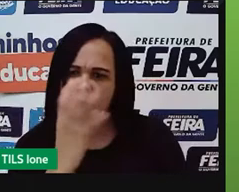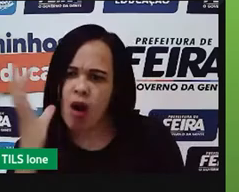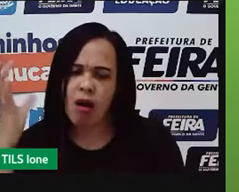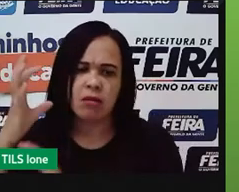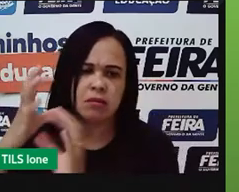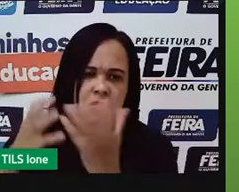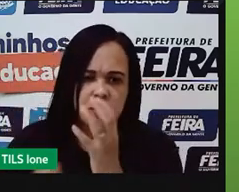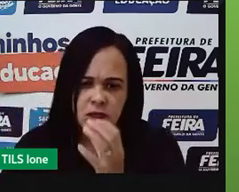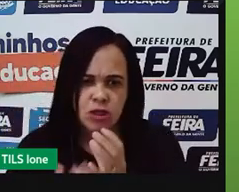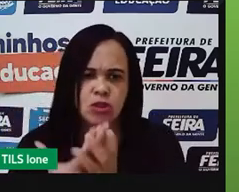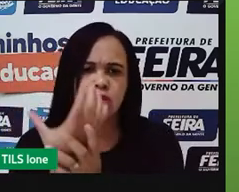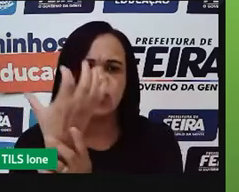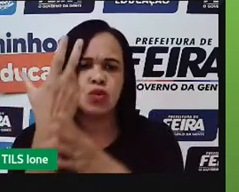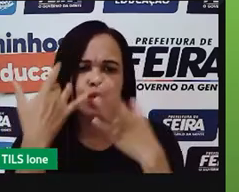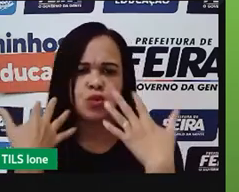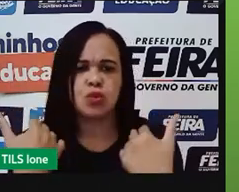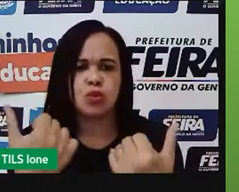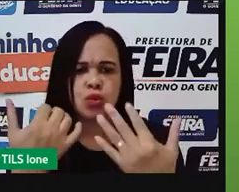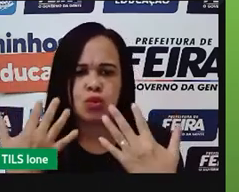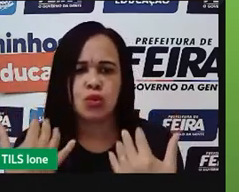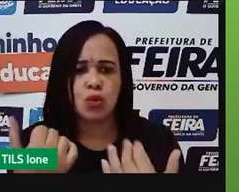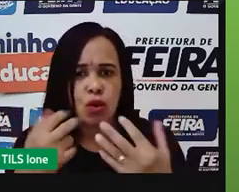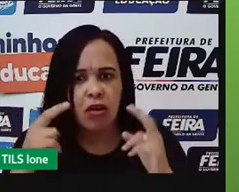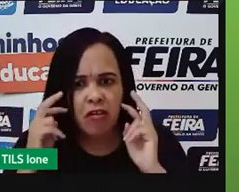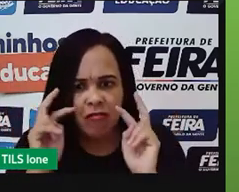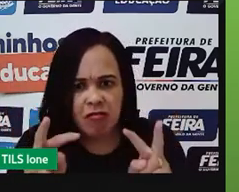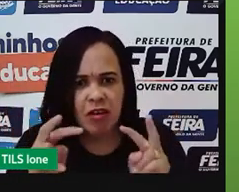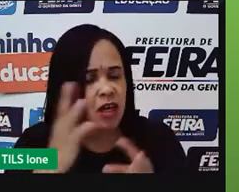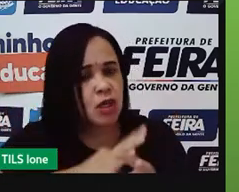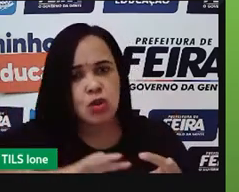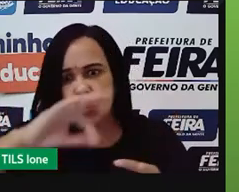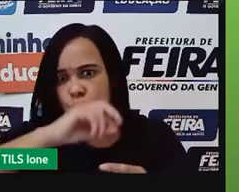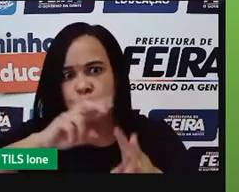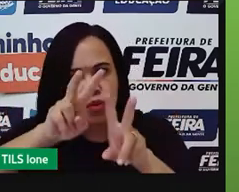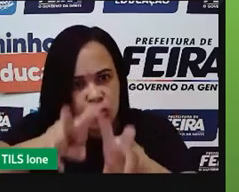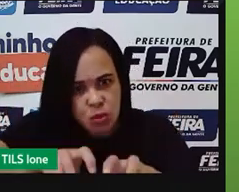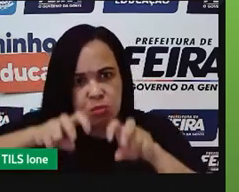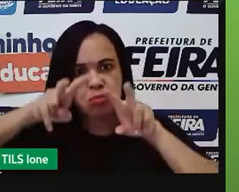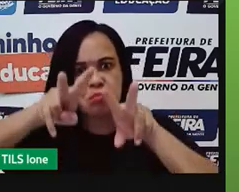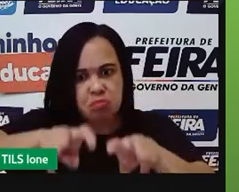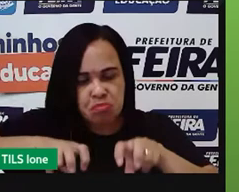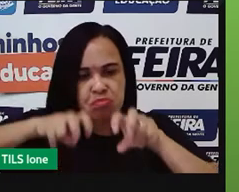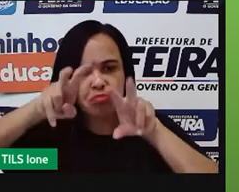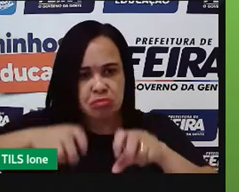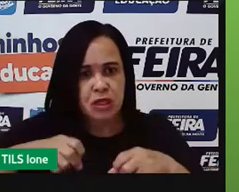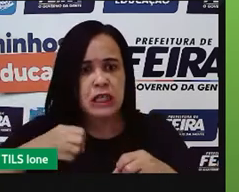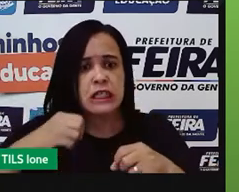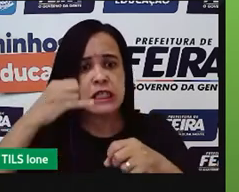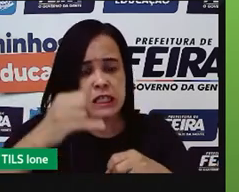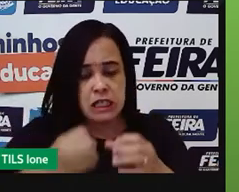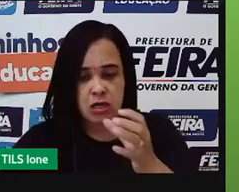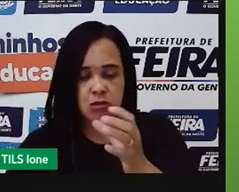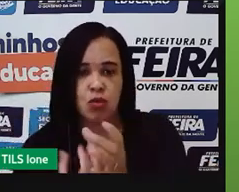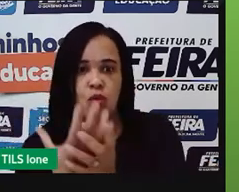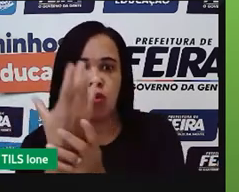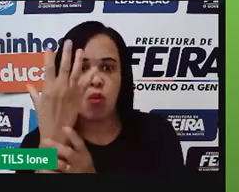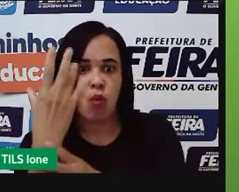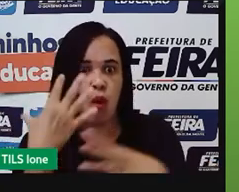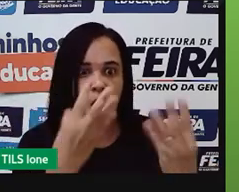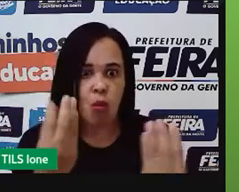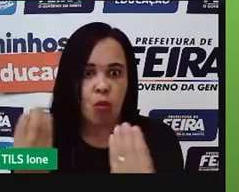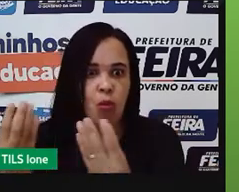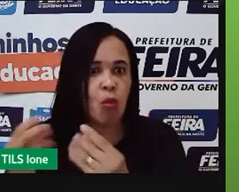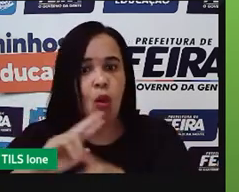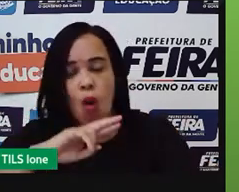lado pode acompanhar ali a lavoura, como é que ela tá se desenvolvendo, o que é que tá sendo feito nela. Então, é muito bacana,